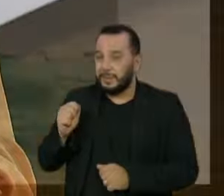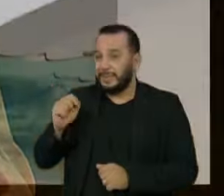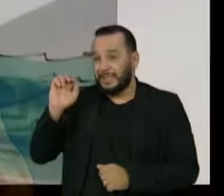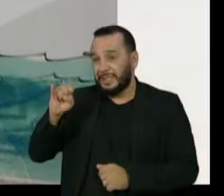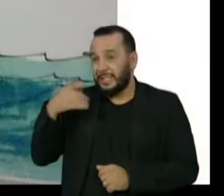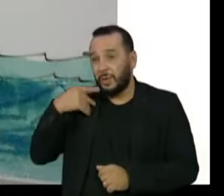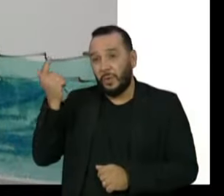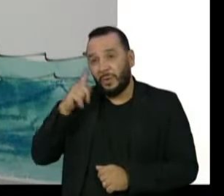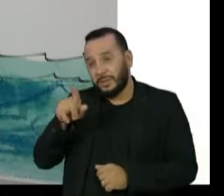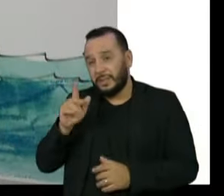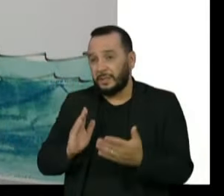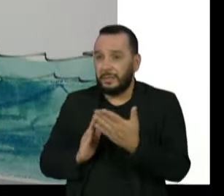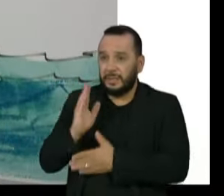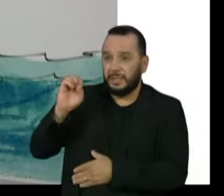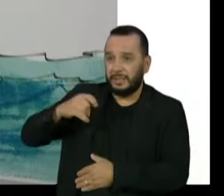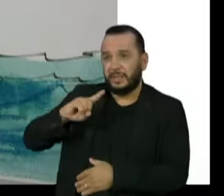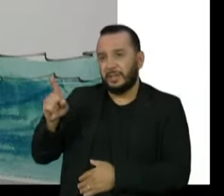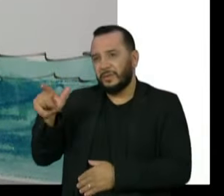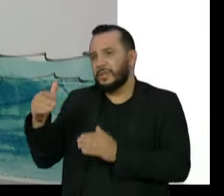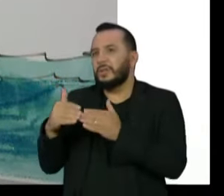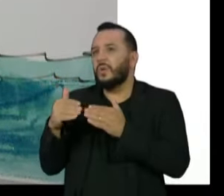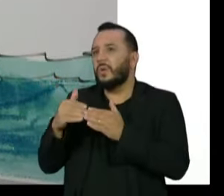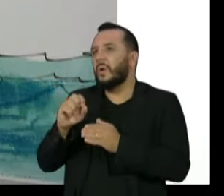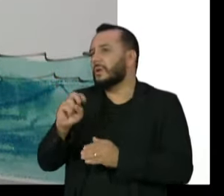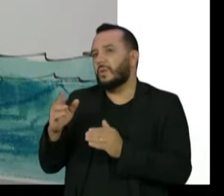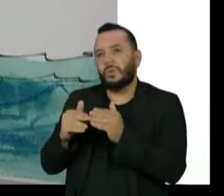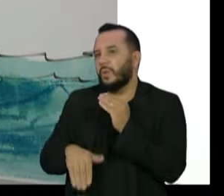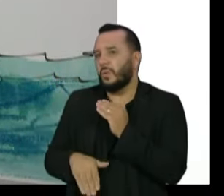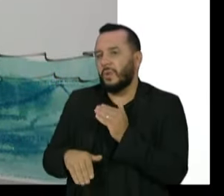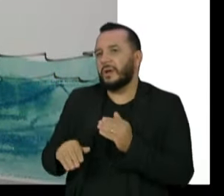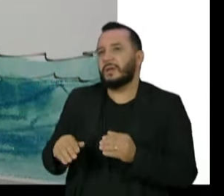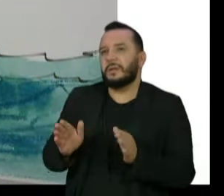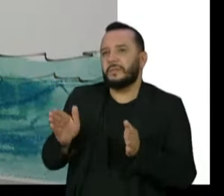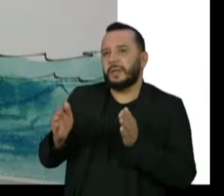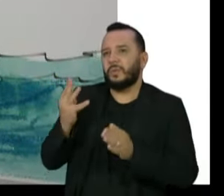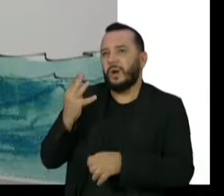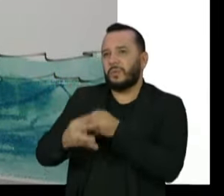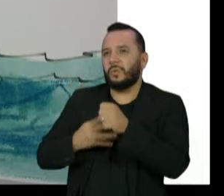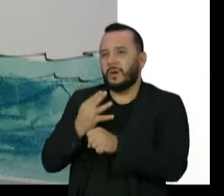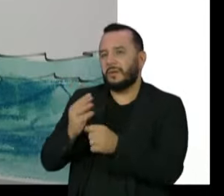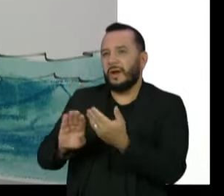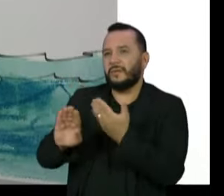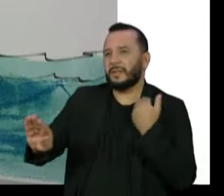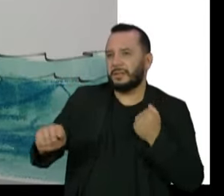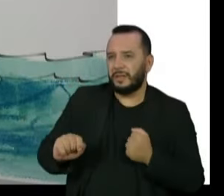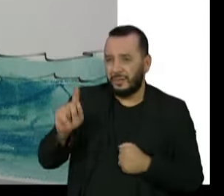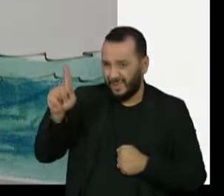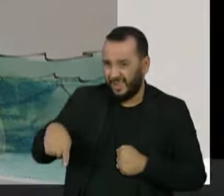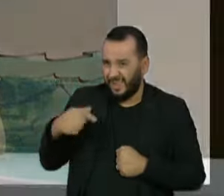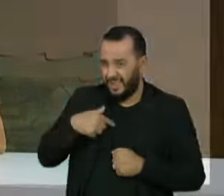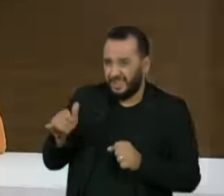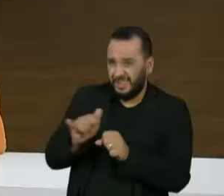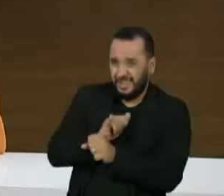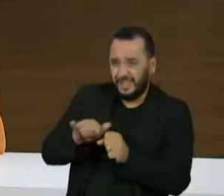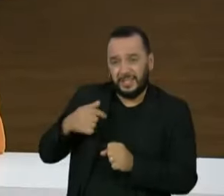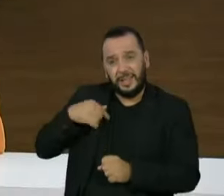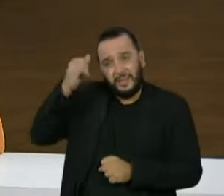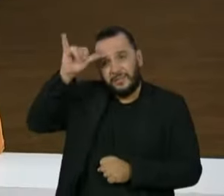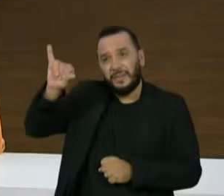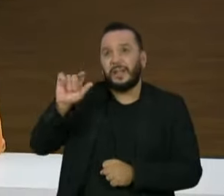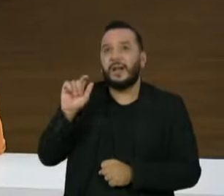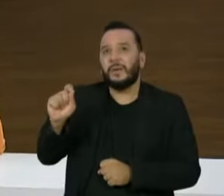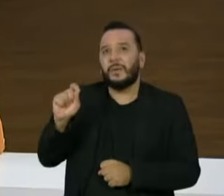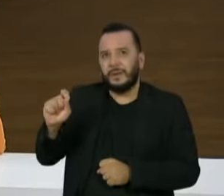se vai ser eleito ou não. Os senhores concordam com essa quarentena? Ela é, de fato, um mecanismo para evitar, como alguns